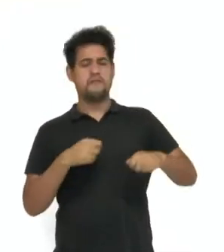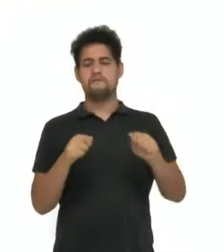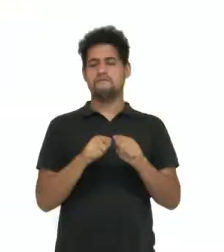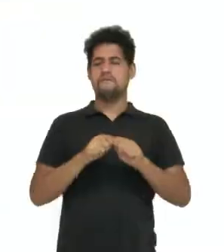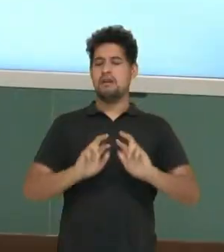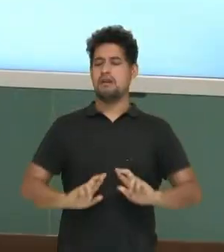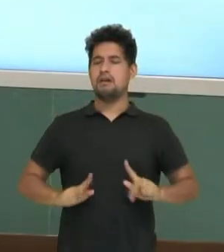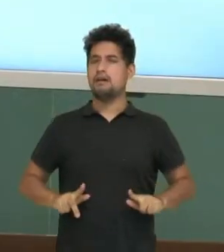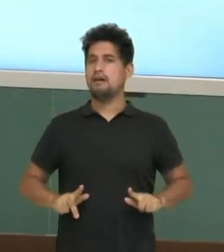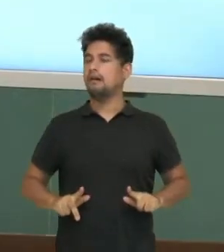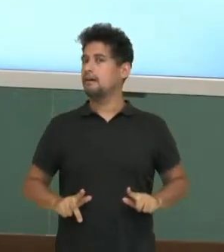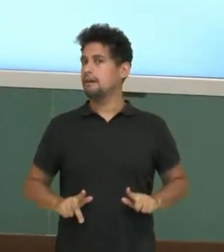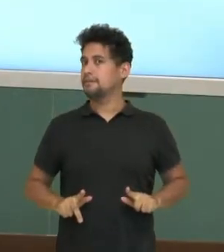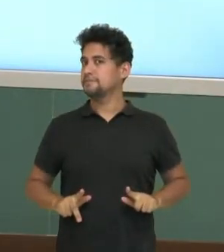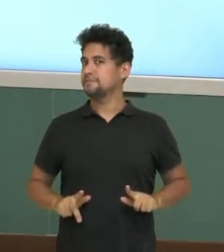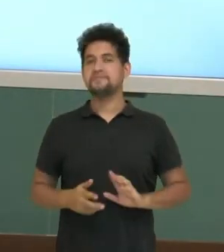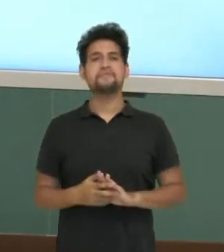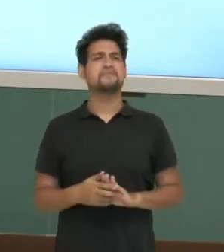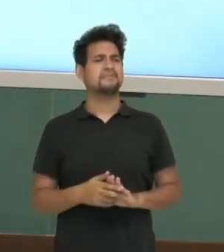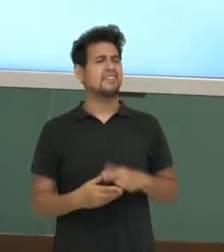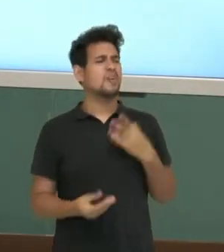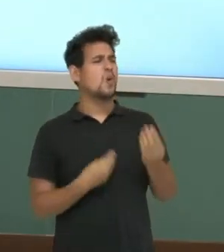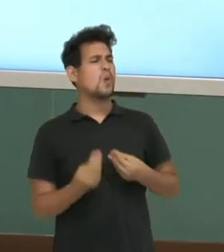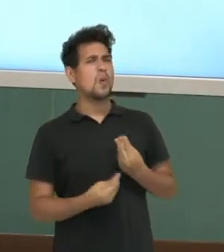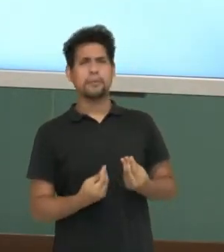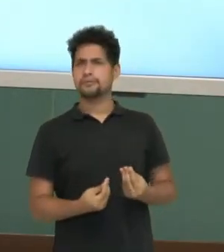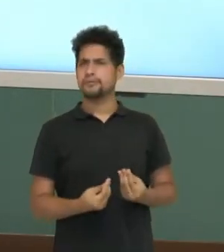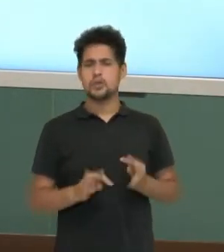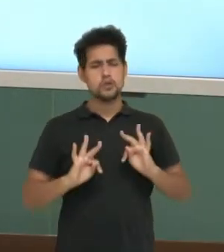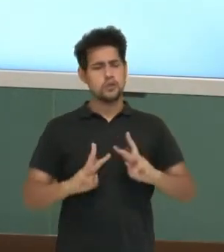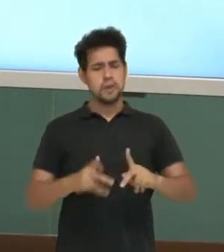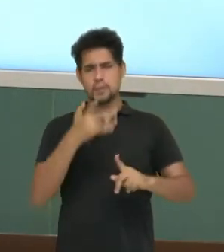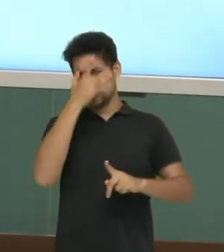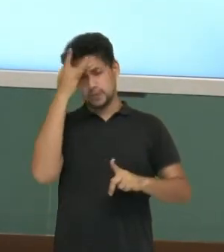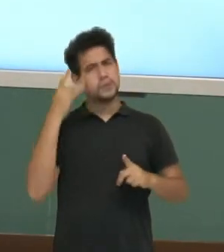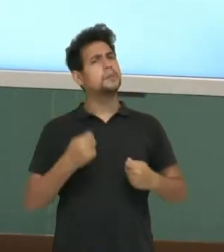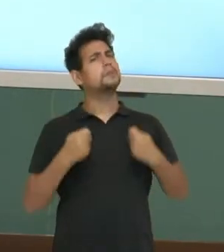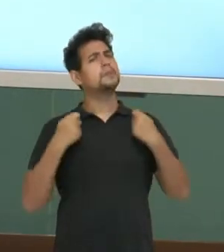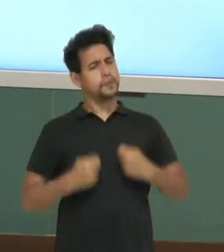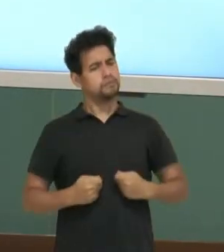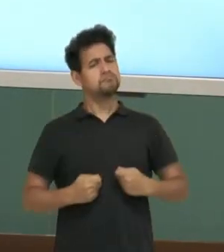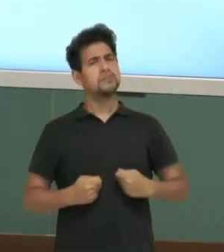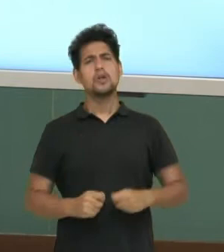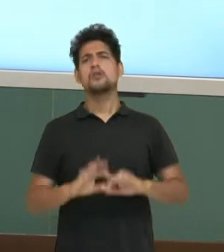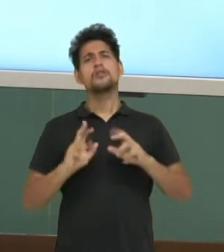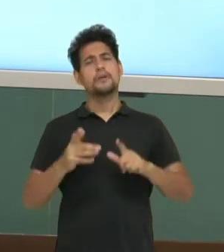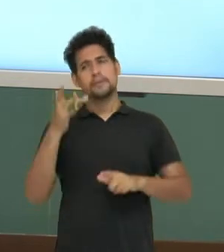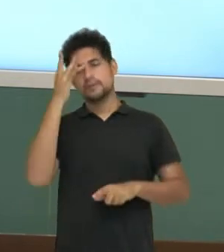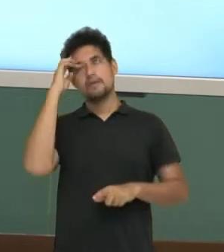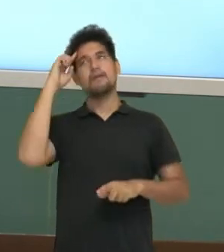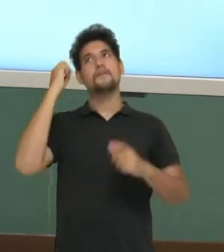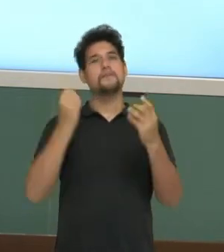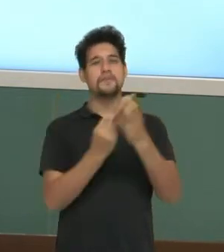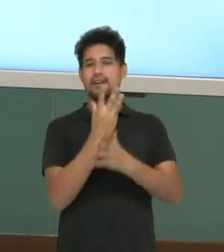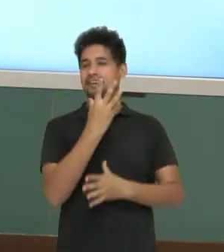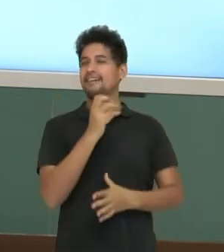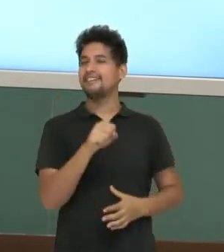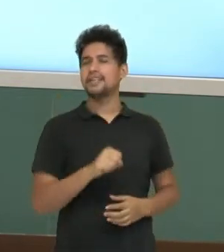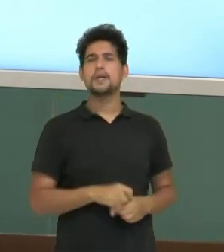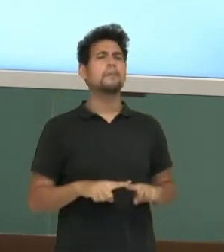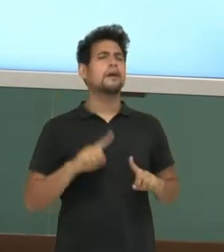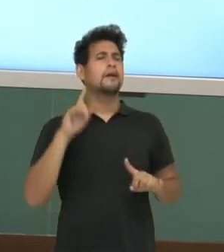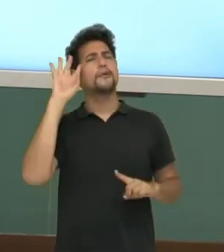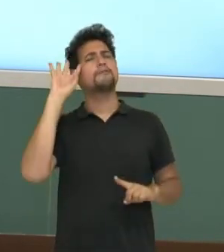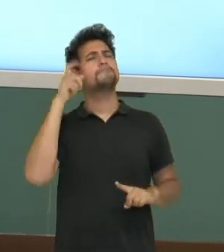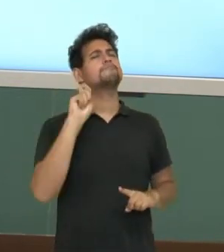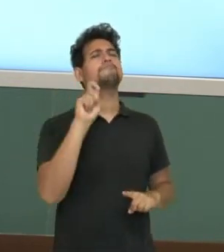algo. É, como assim? Todo mundo é capaz, todo mundo é criativo. O que acontece